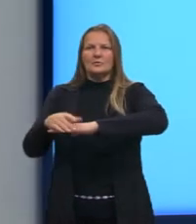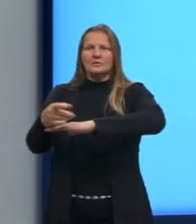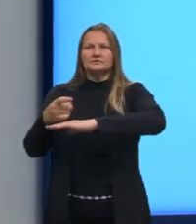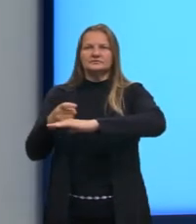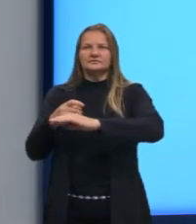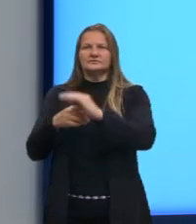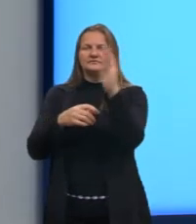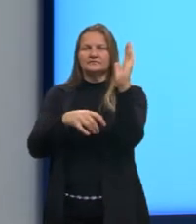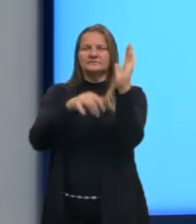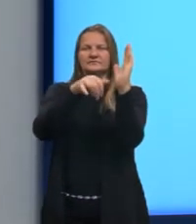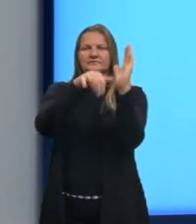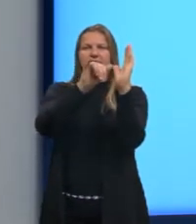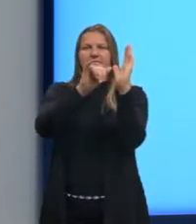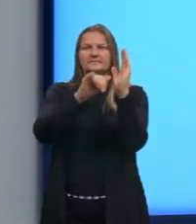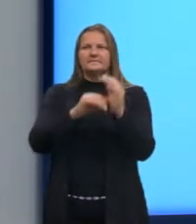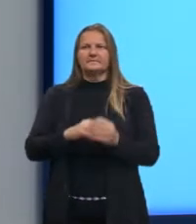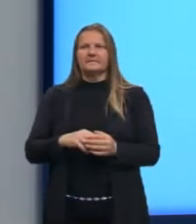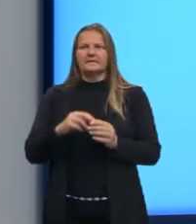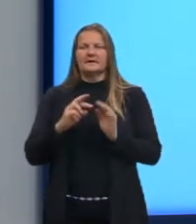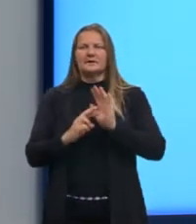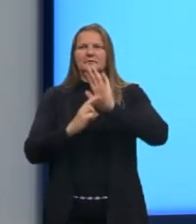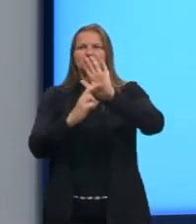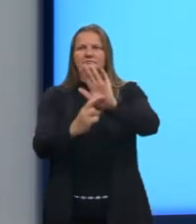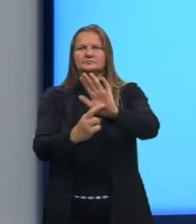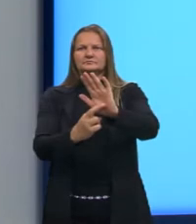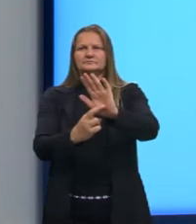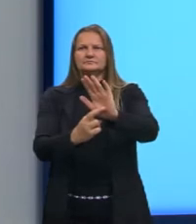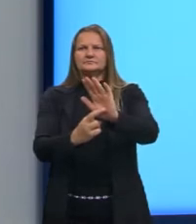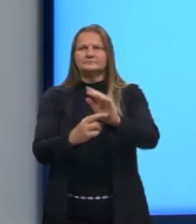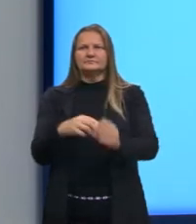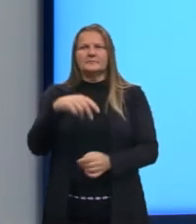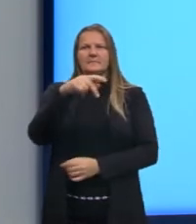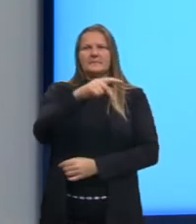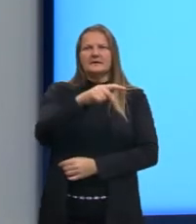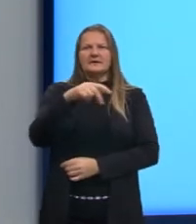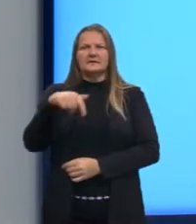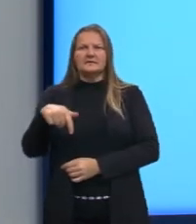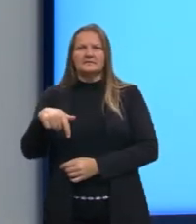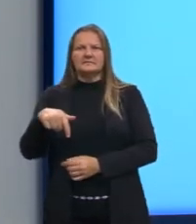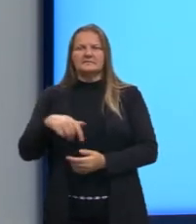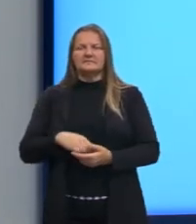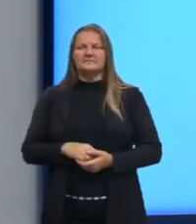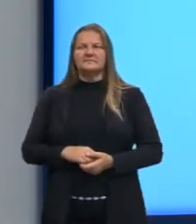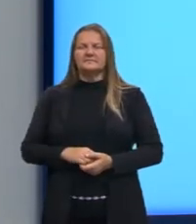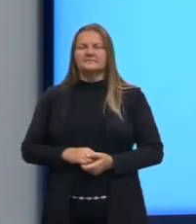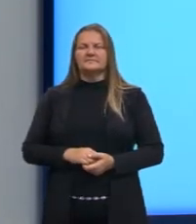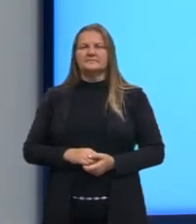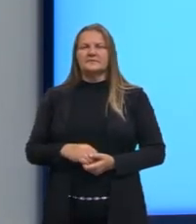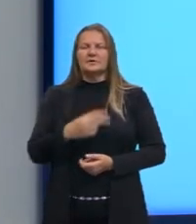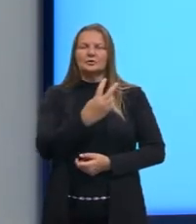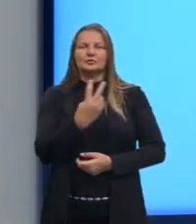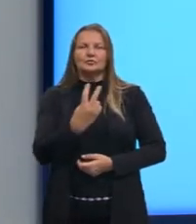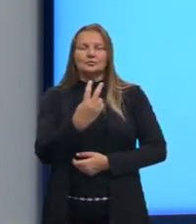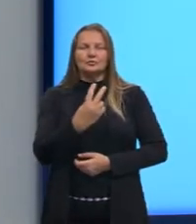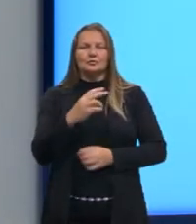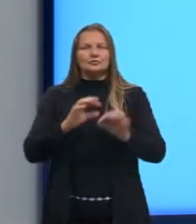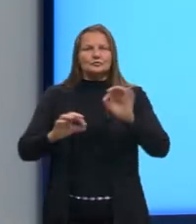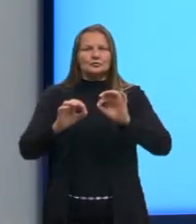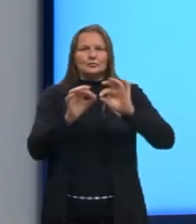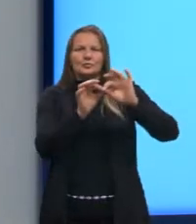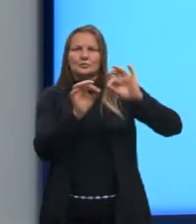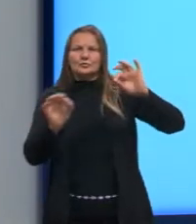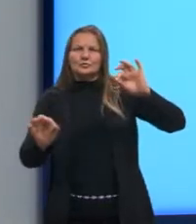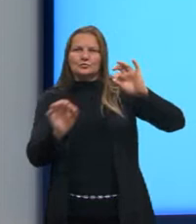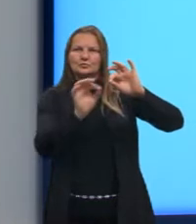malha, e representei ali os pontinhos P e Q. Esses dois pontos que nós buscamos, né? Descobrir a